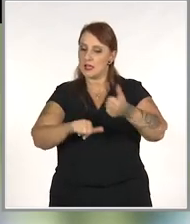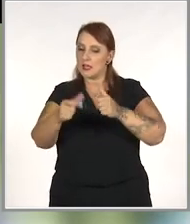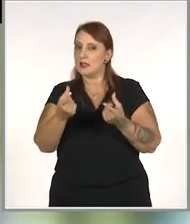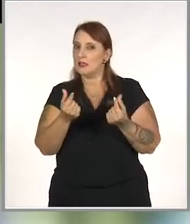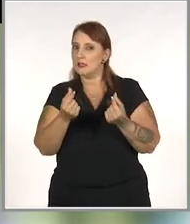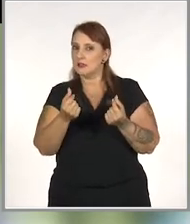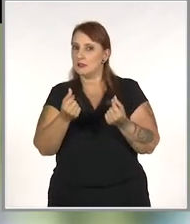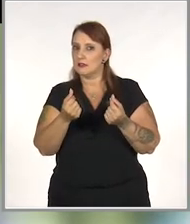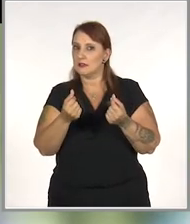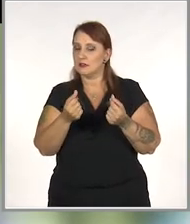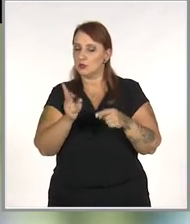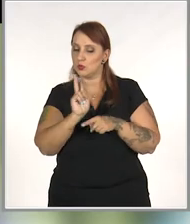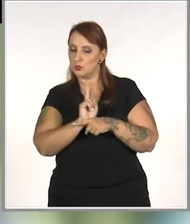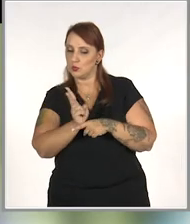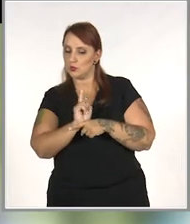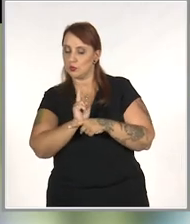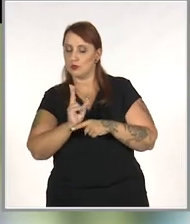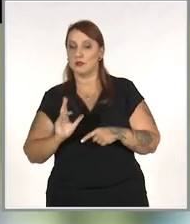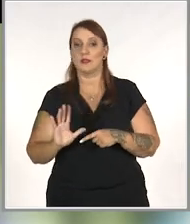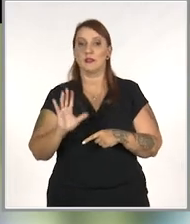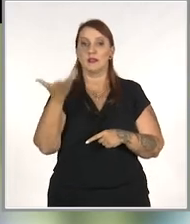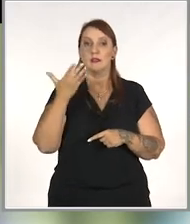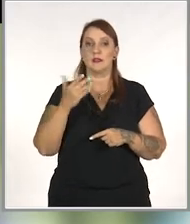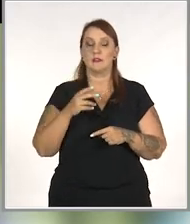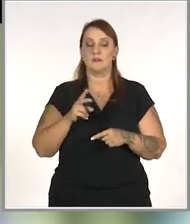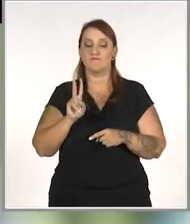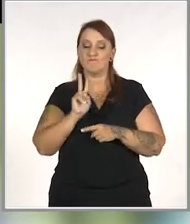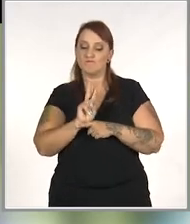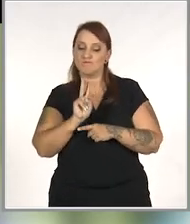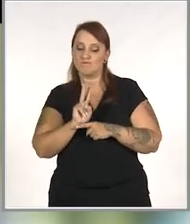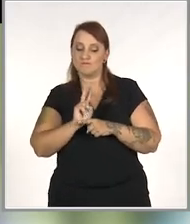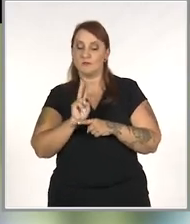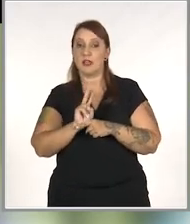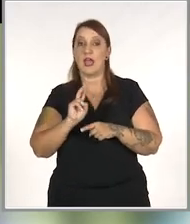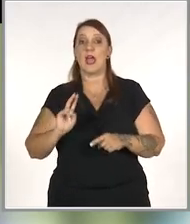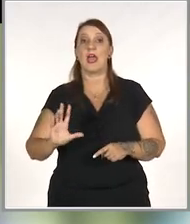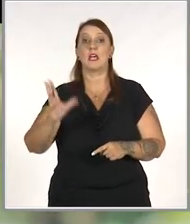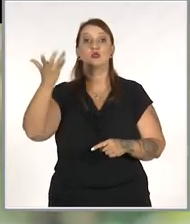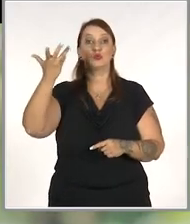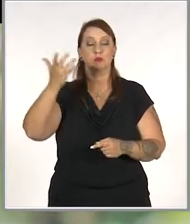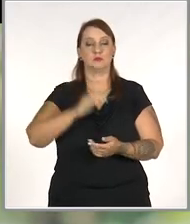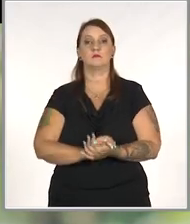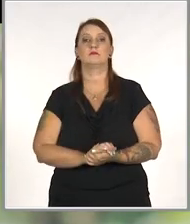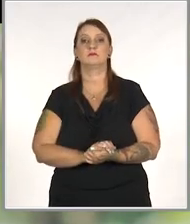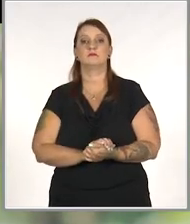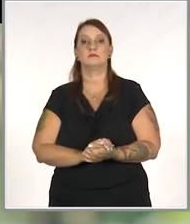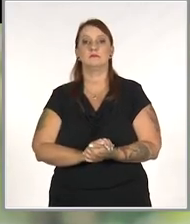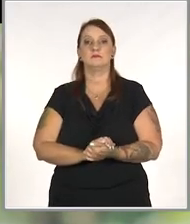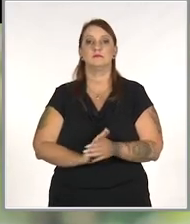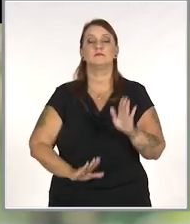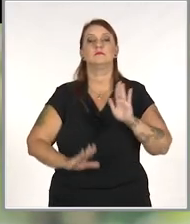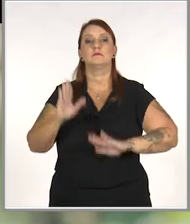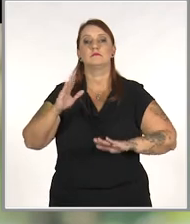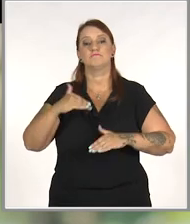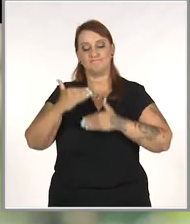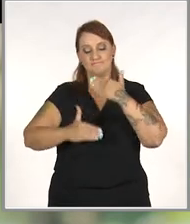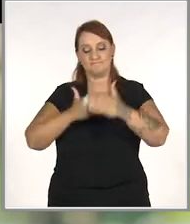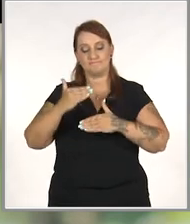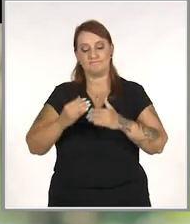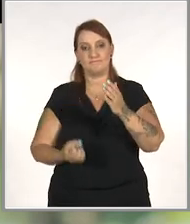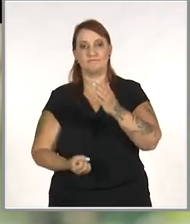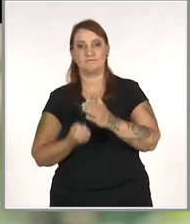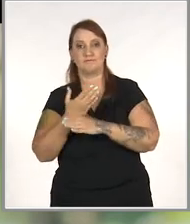análises de orçamentos, monitoramento de ações, acompanhamento de resultados. Geralmente, os processos